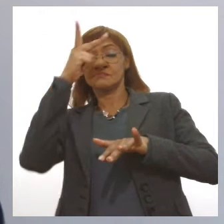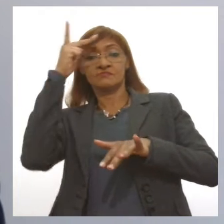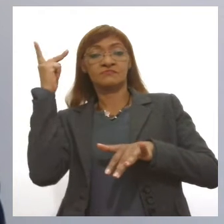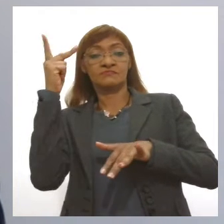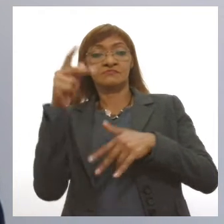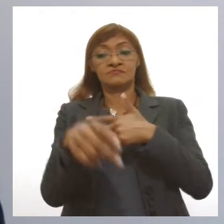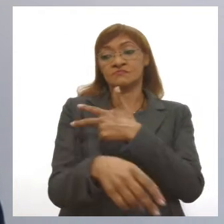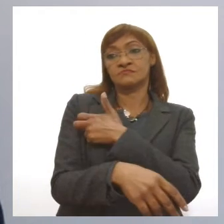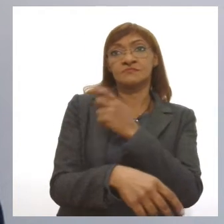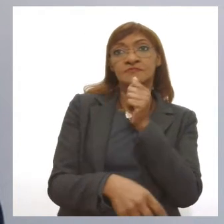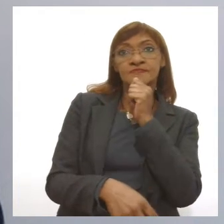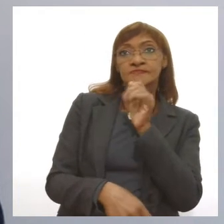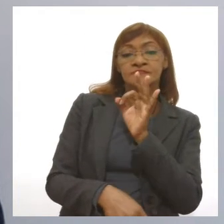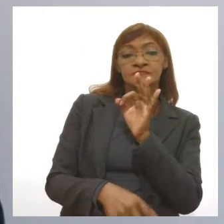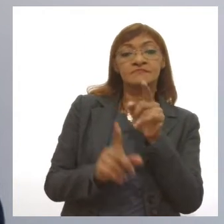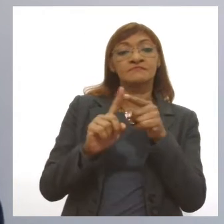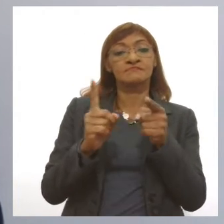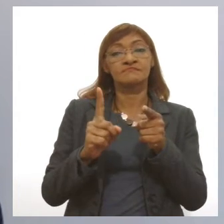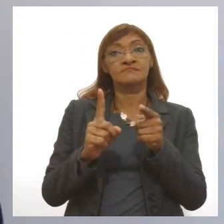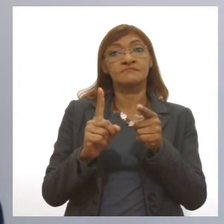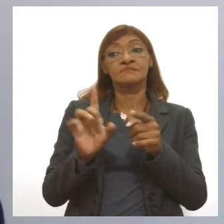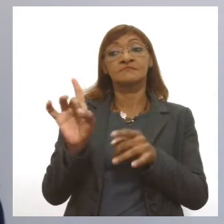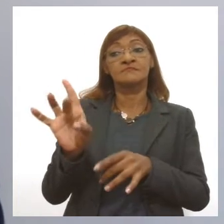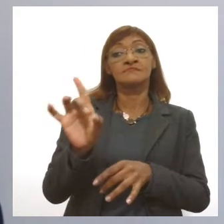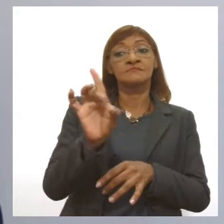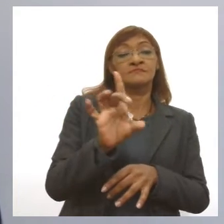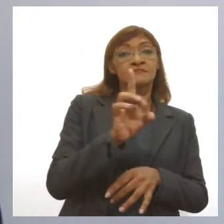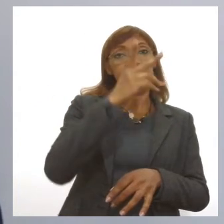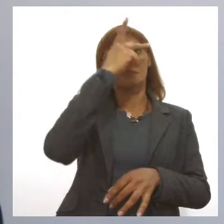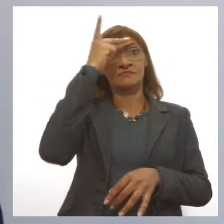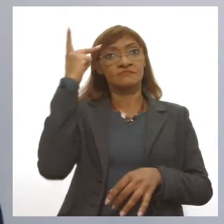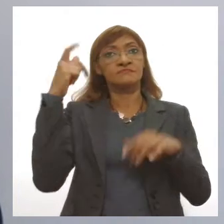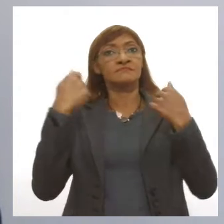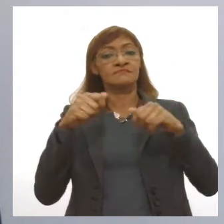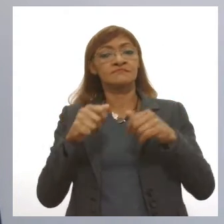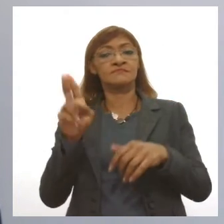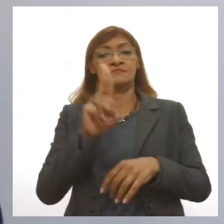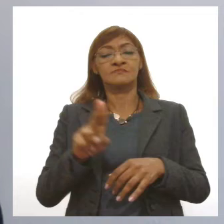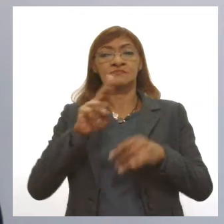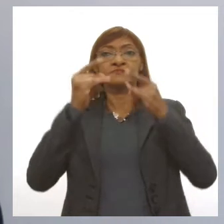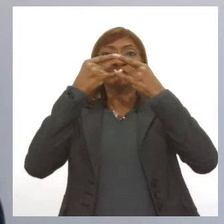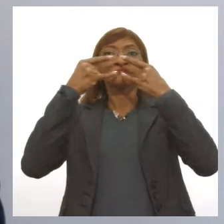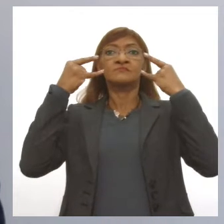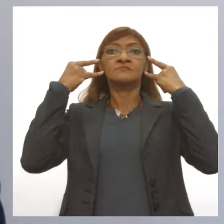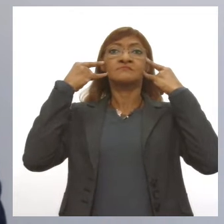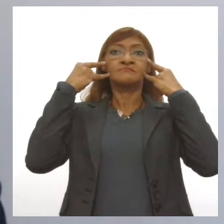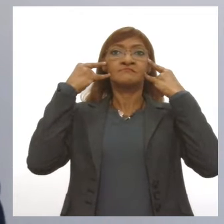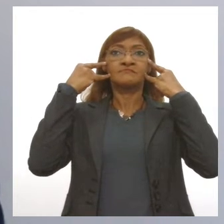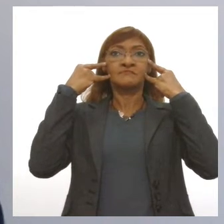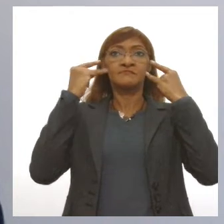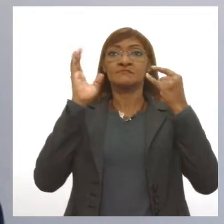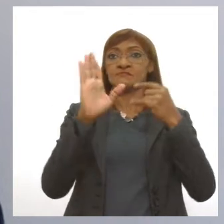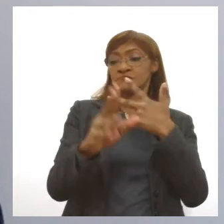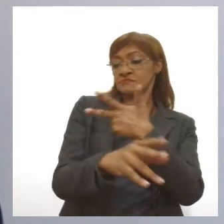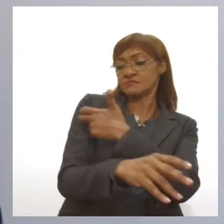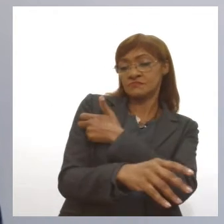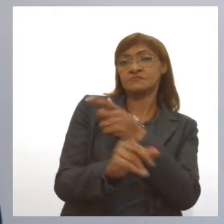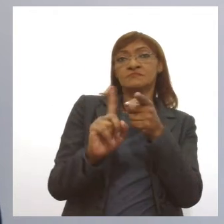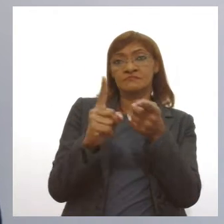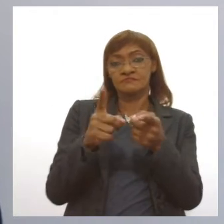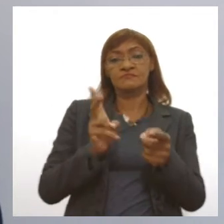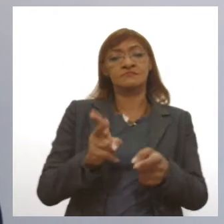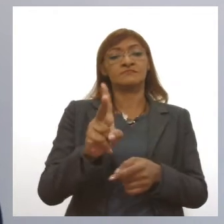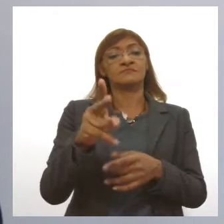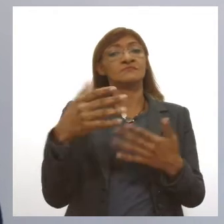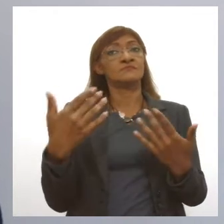É aí que vem a proteção individual. Então, usar máscara, mesmo com a vacina, é fundamental. Porque você pode adquirir o vírus,